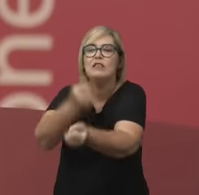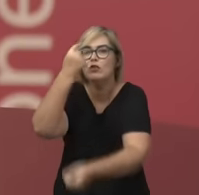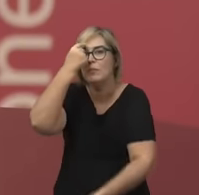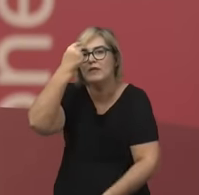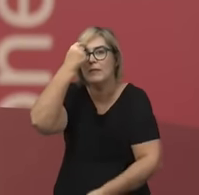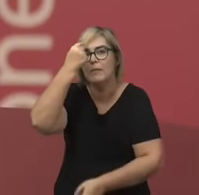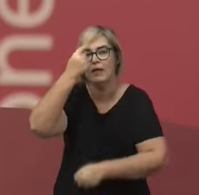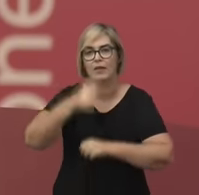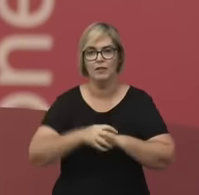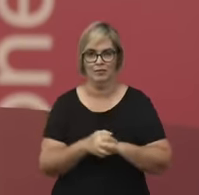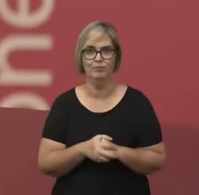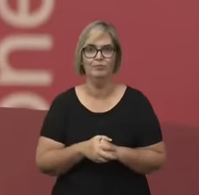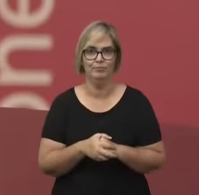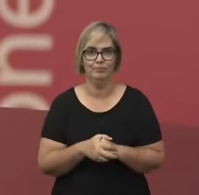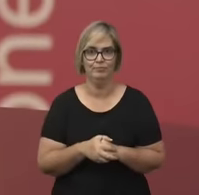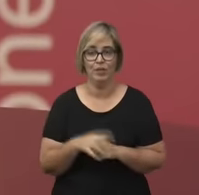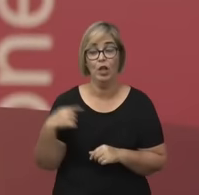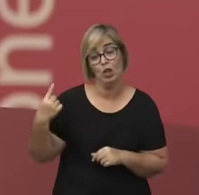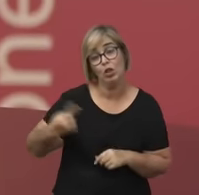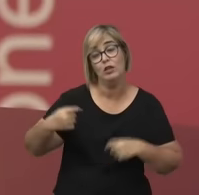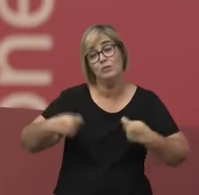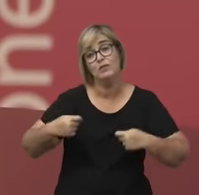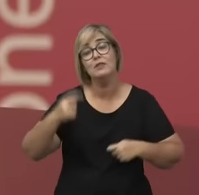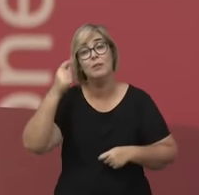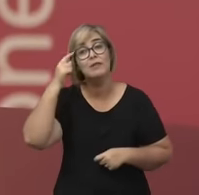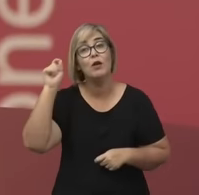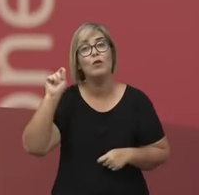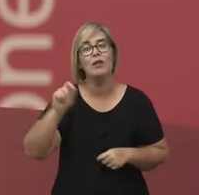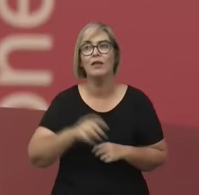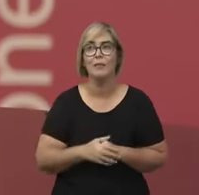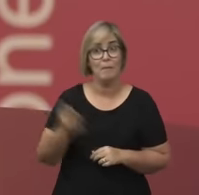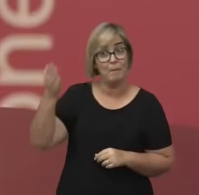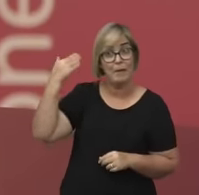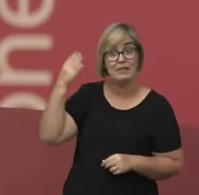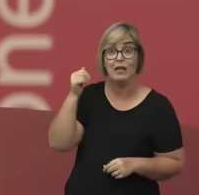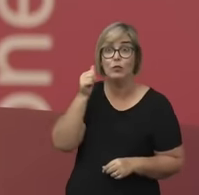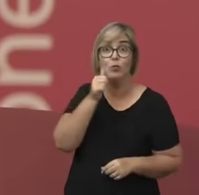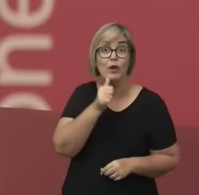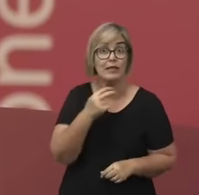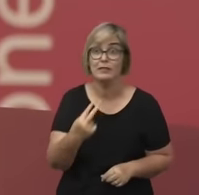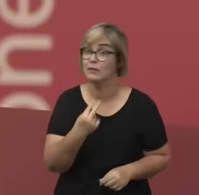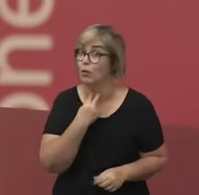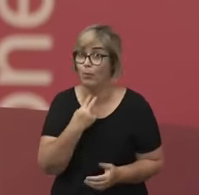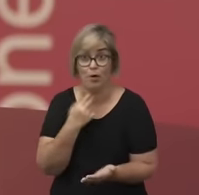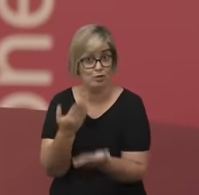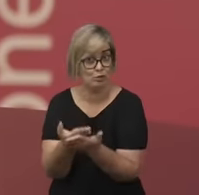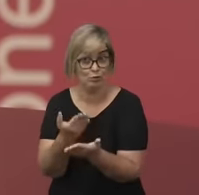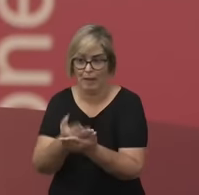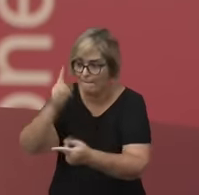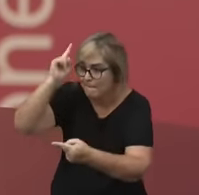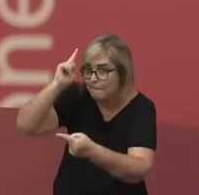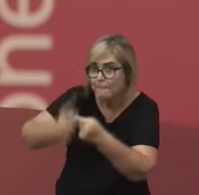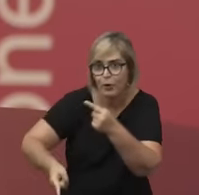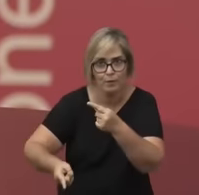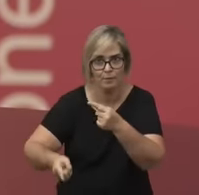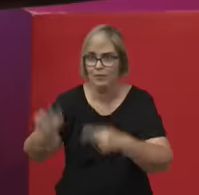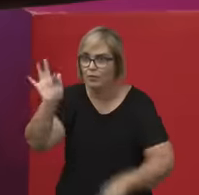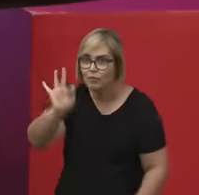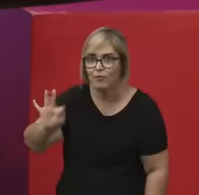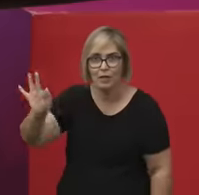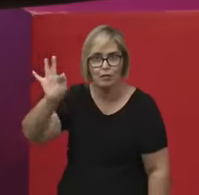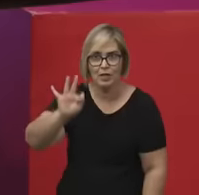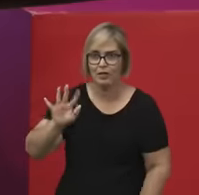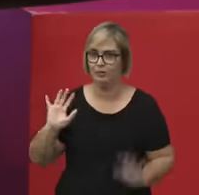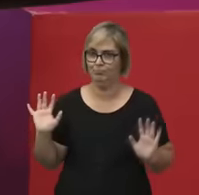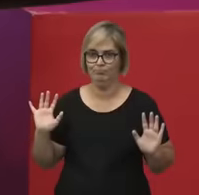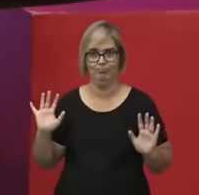porque a gente tem que pensar que no contexto as mulheres não podiam frequentar as universidades. Era proibido, as mulheres não podiam ter um grau, não podiam